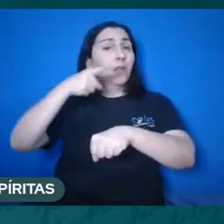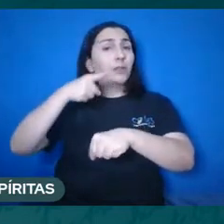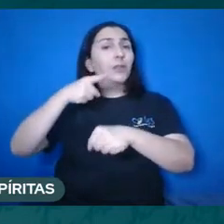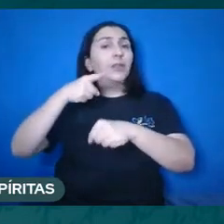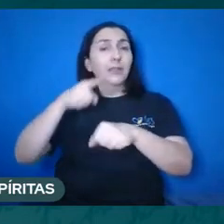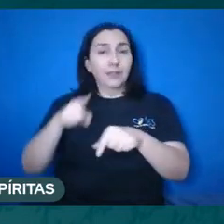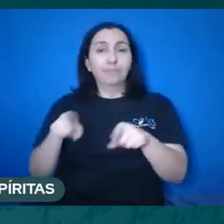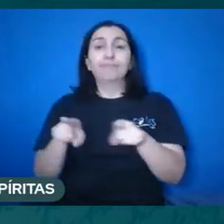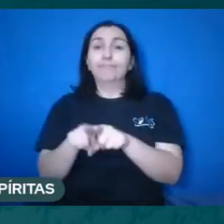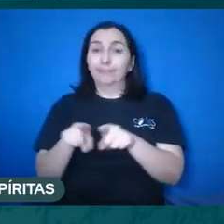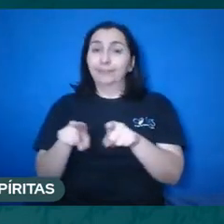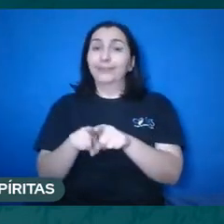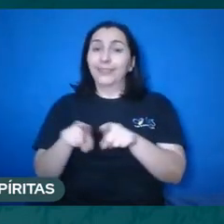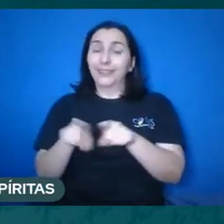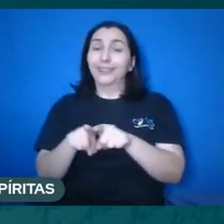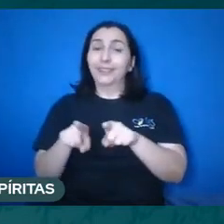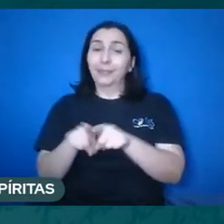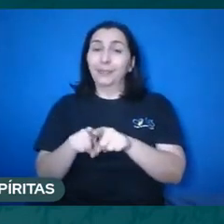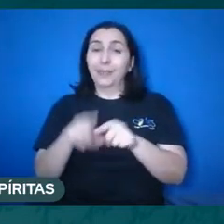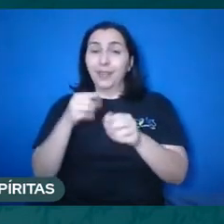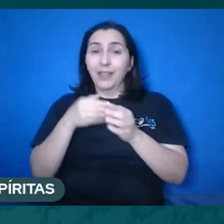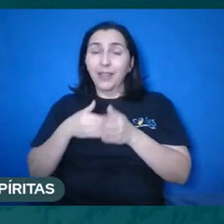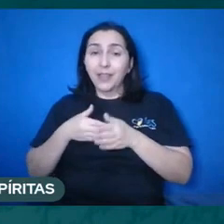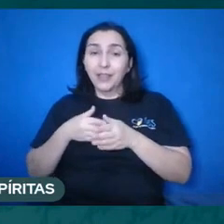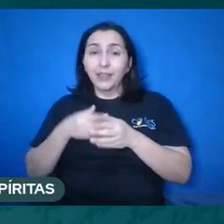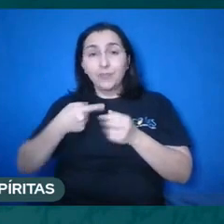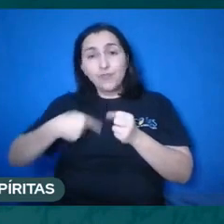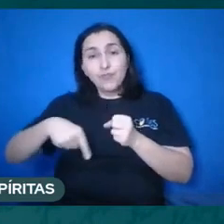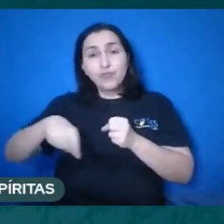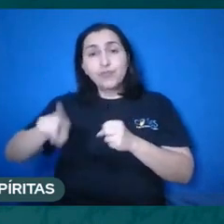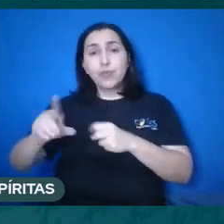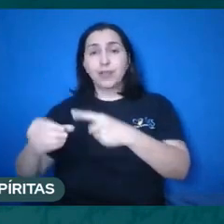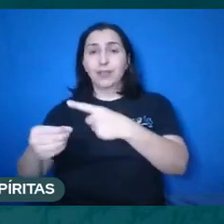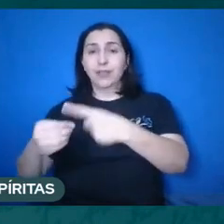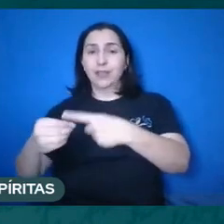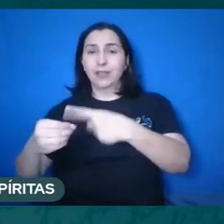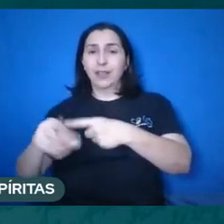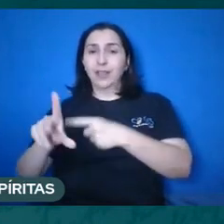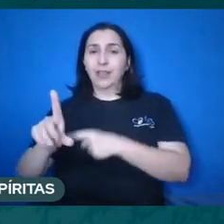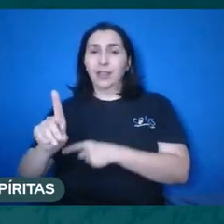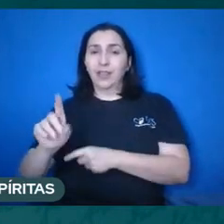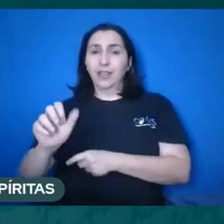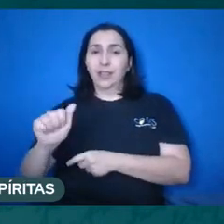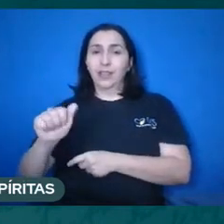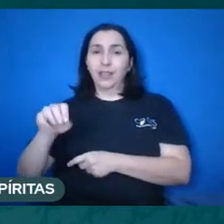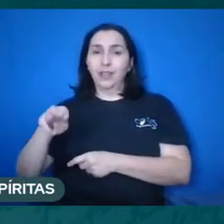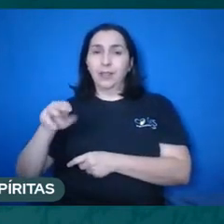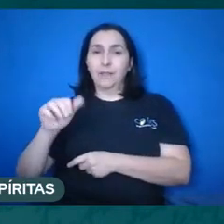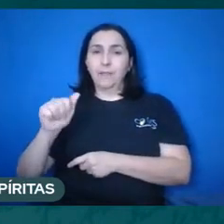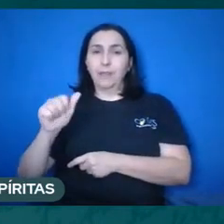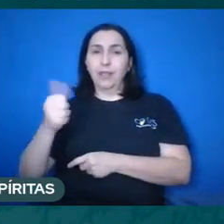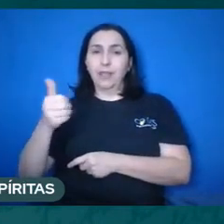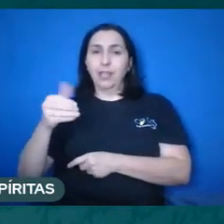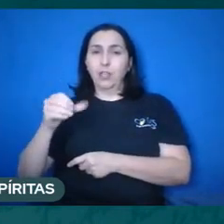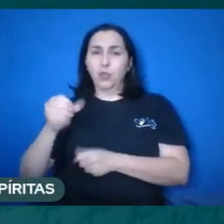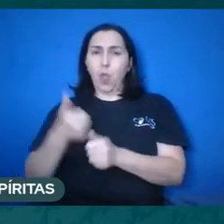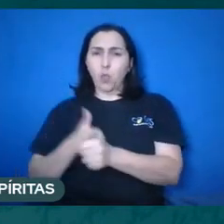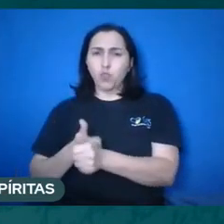má intenção, né? Ele ia mal intencionado ali no caminho de Damasco, né? Para continuar nas perseguições.